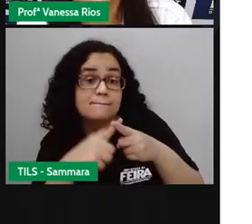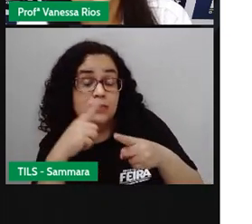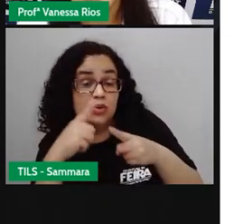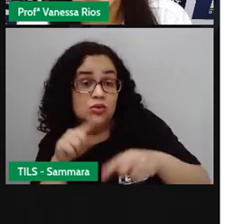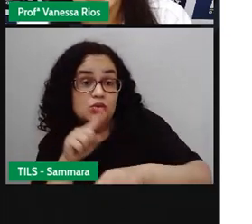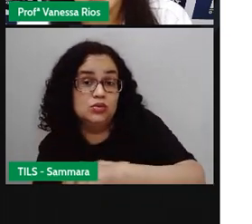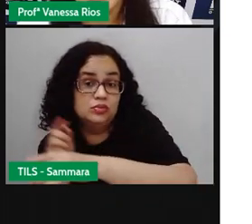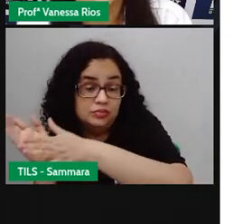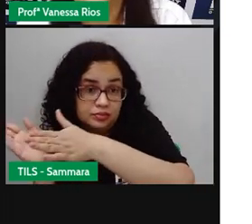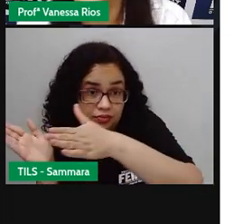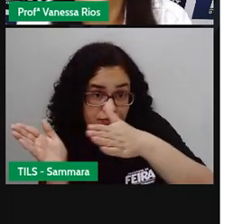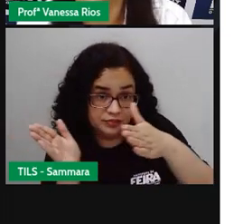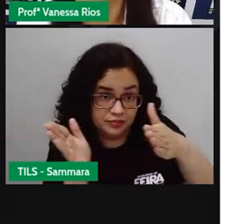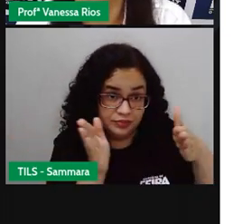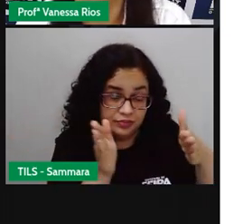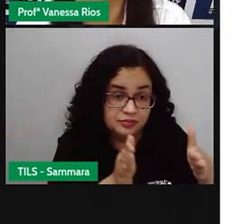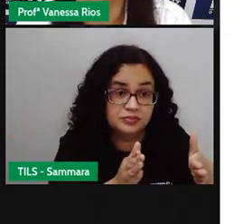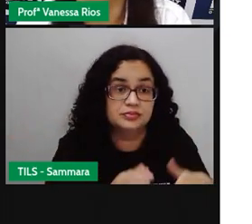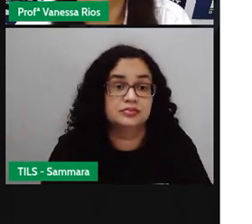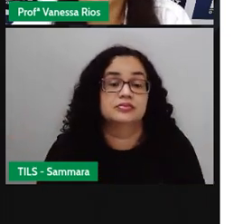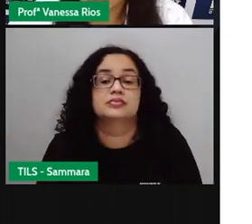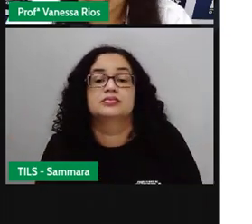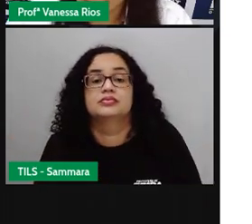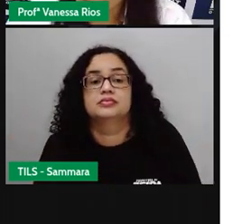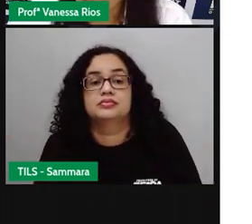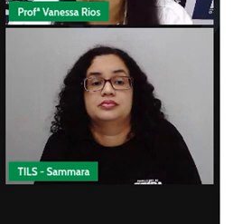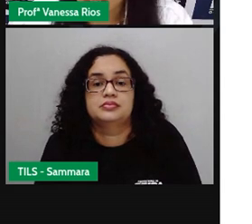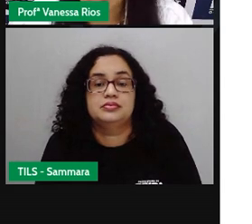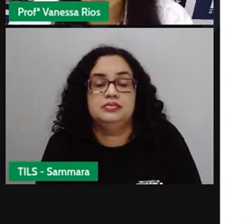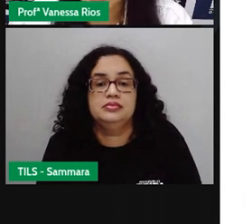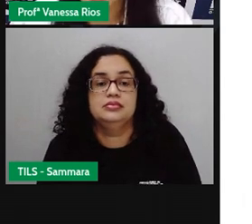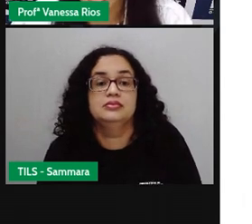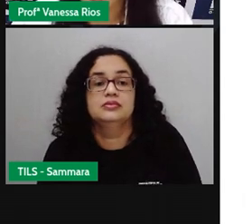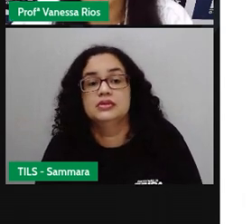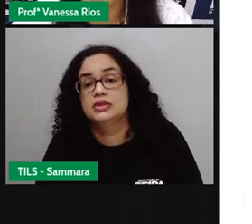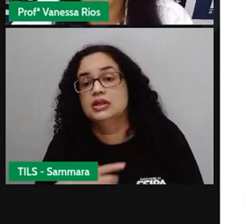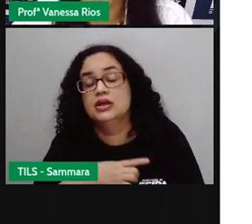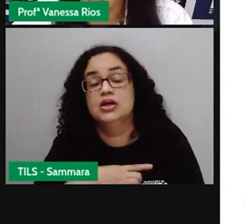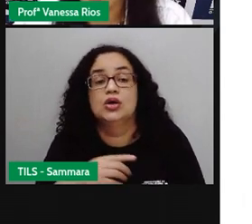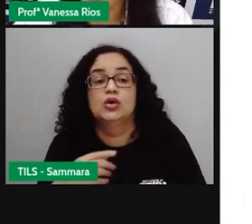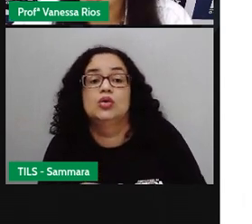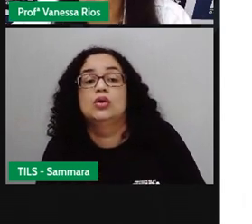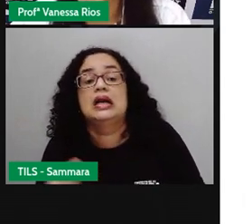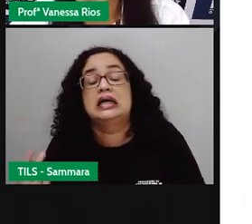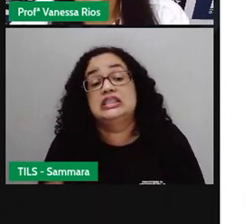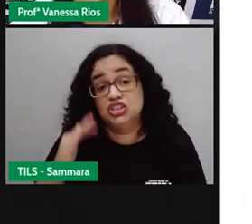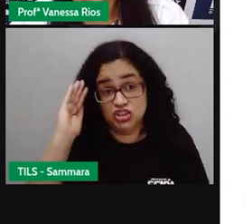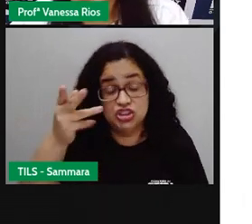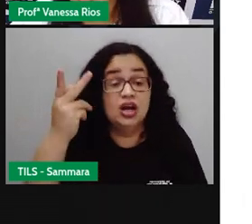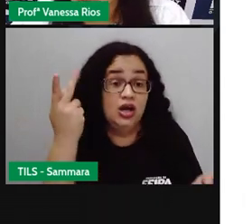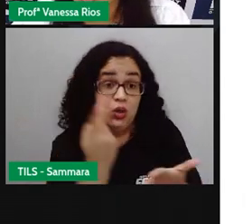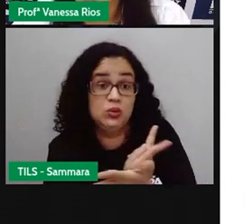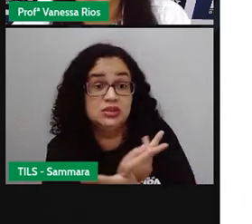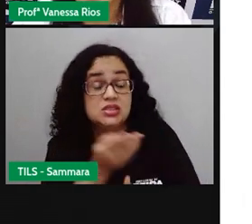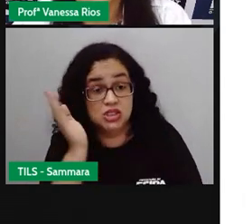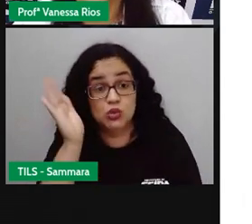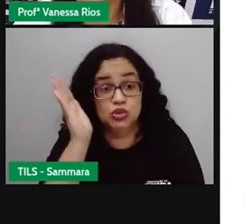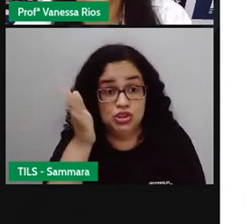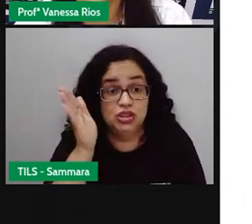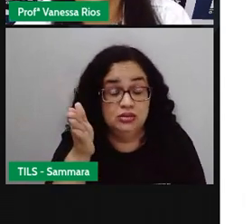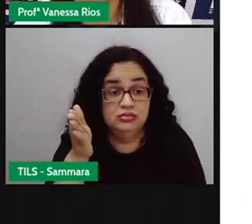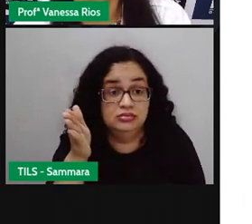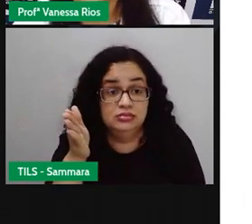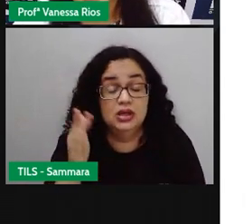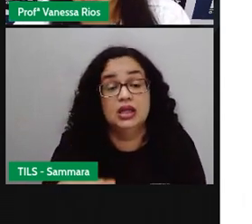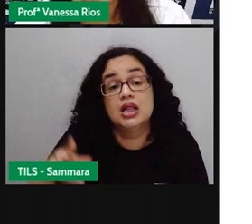tempo em que essas ações, elas foram desenvolvidas. Então, se ele está contando algo que já aconteceu, é